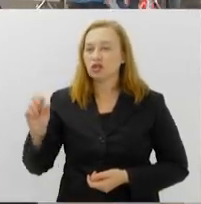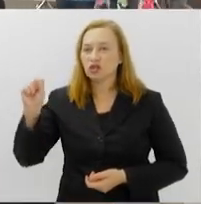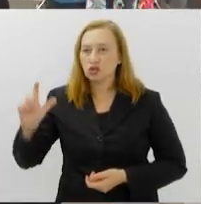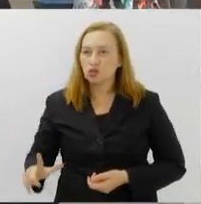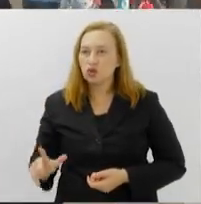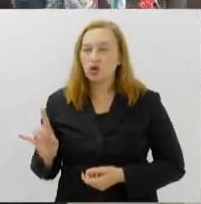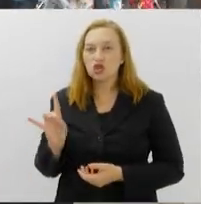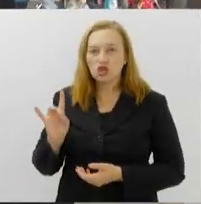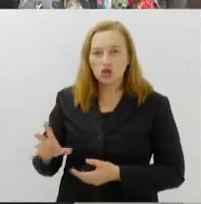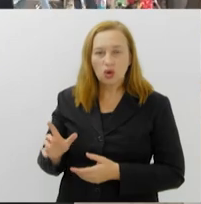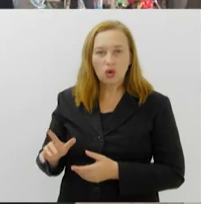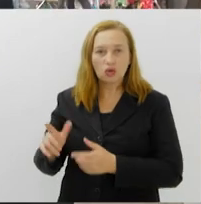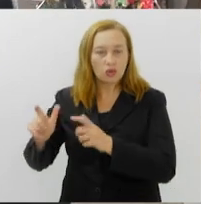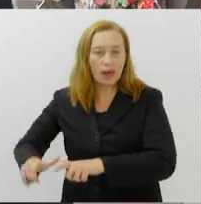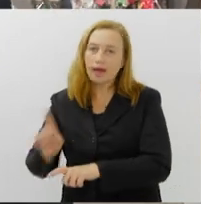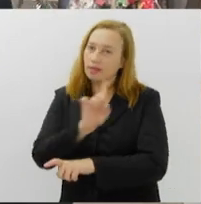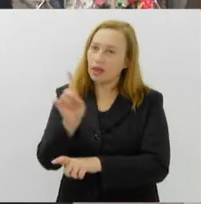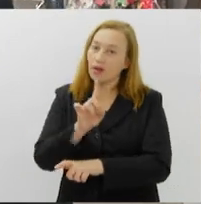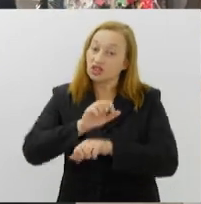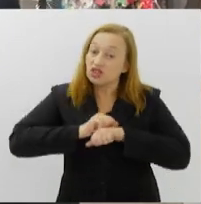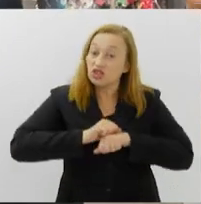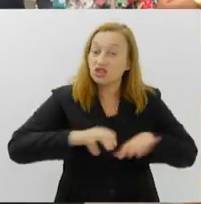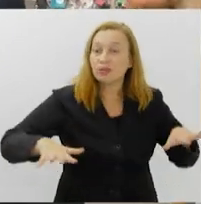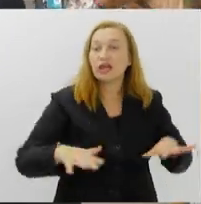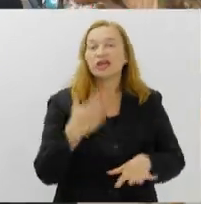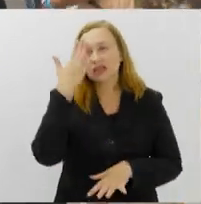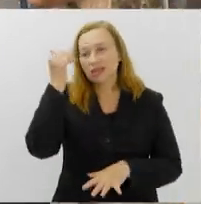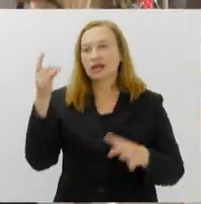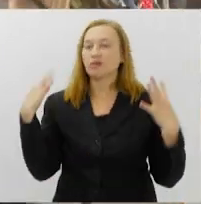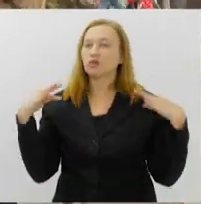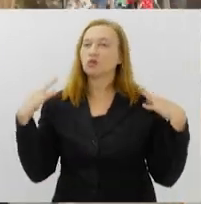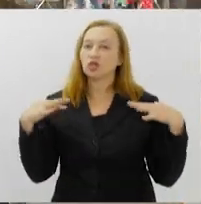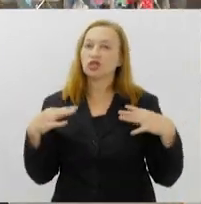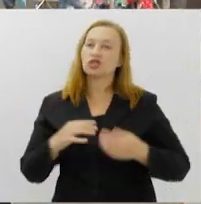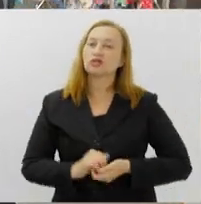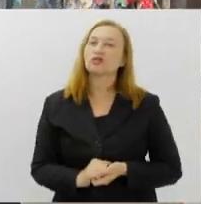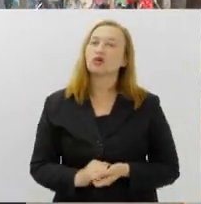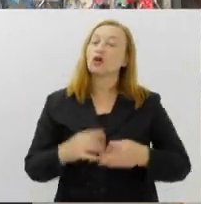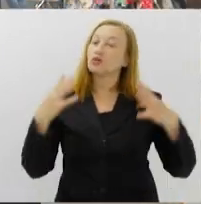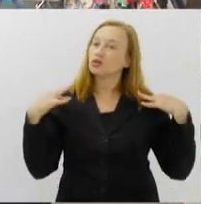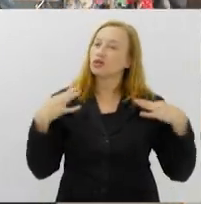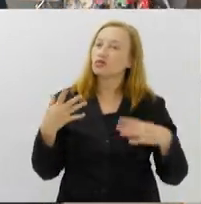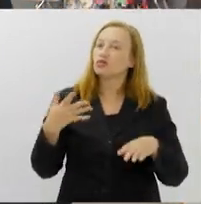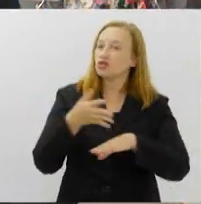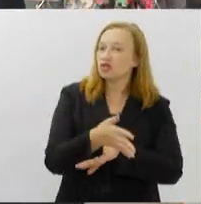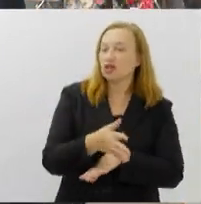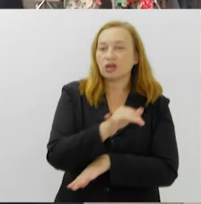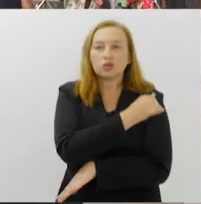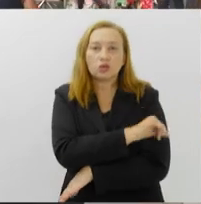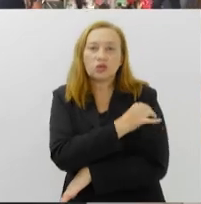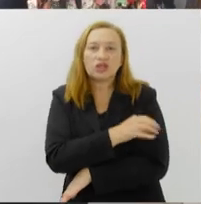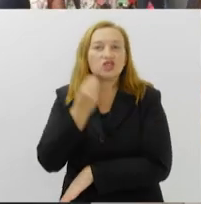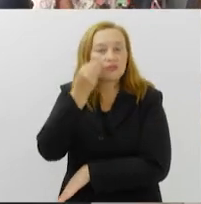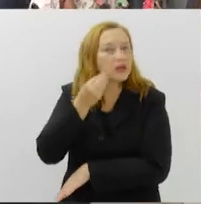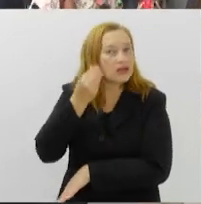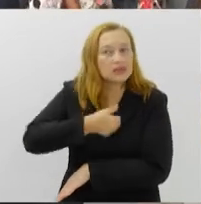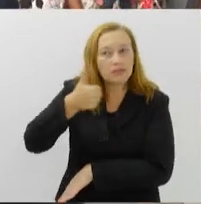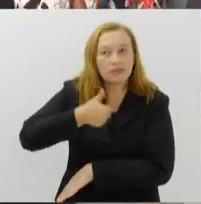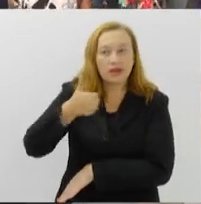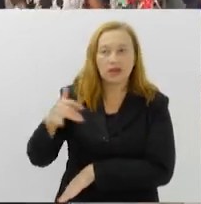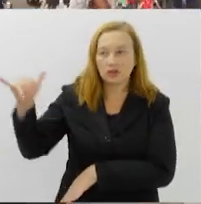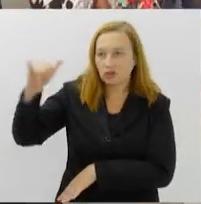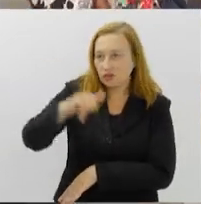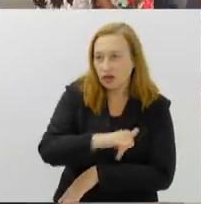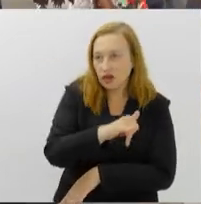marca muito forte e a gente sabe que o turismo, o turista quando ele chega no Rio de Janeiro, a primeira experiência dele é no avião, na